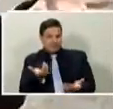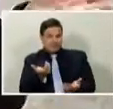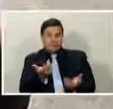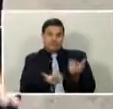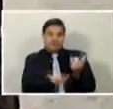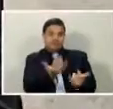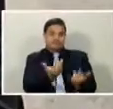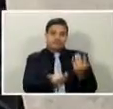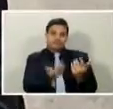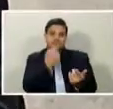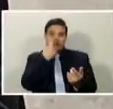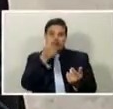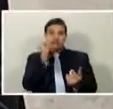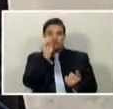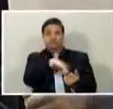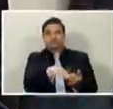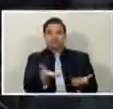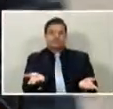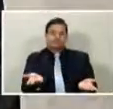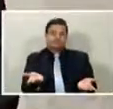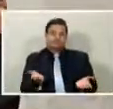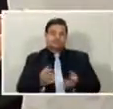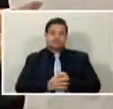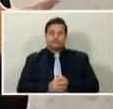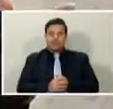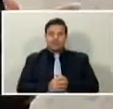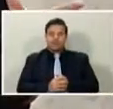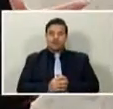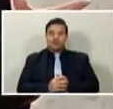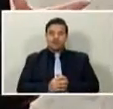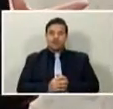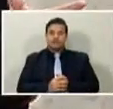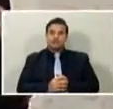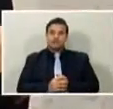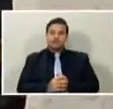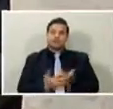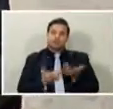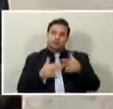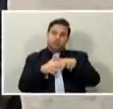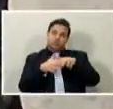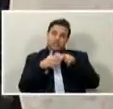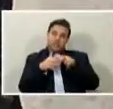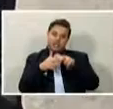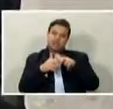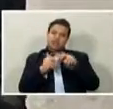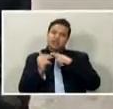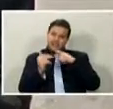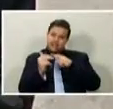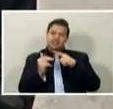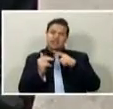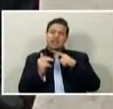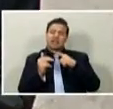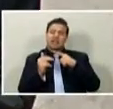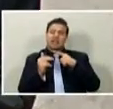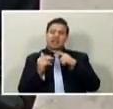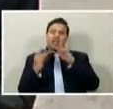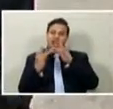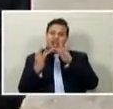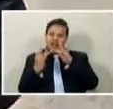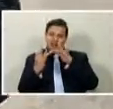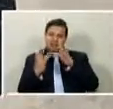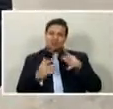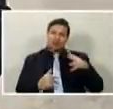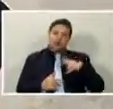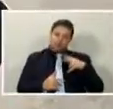ou para lixo ou para a incineração. Então, assim, essas relações público e privado que o